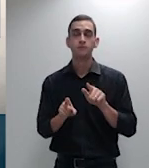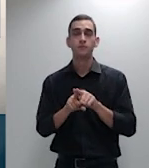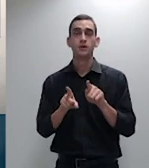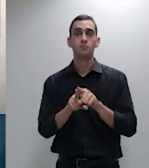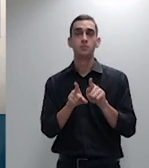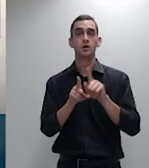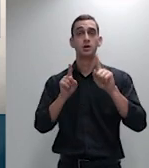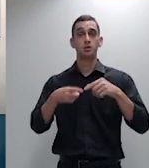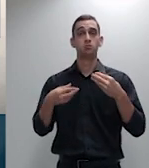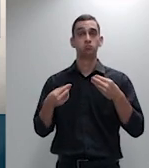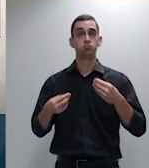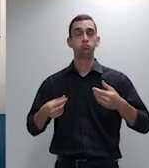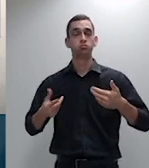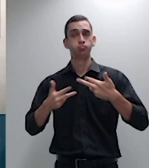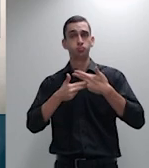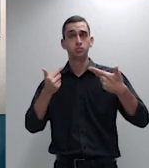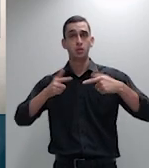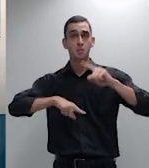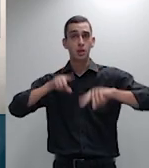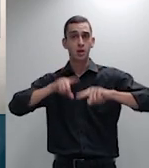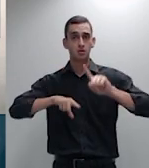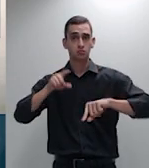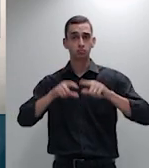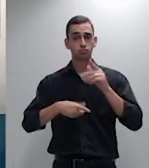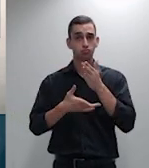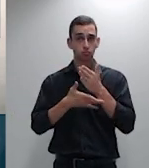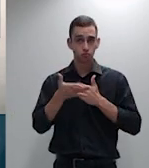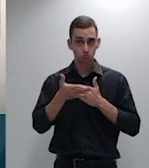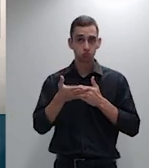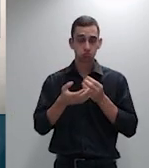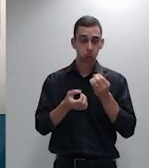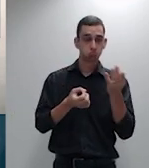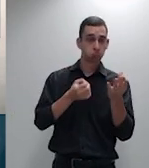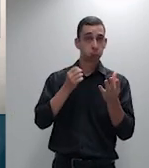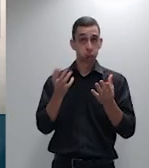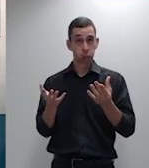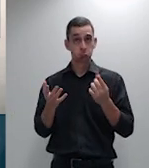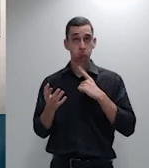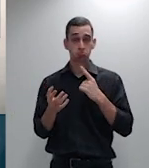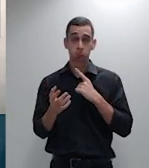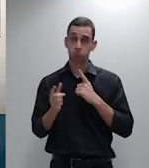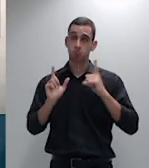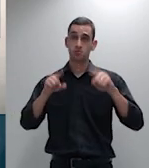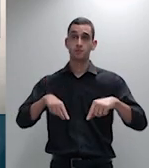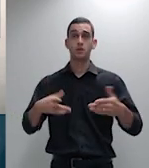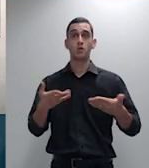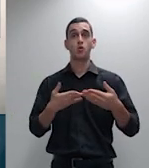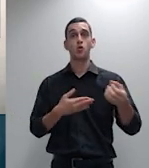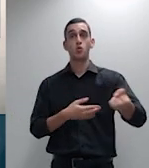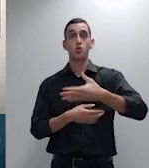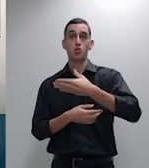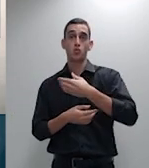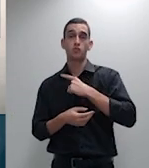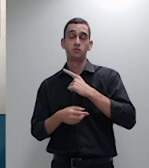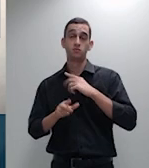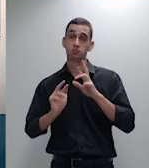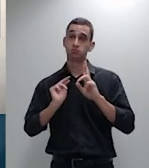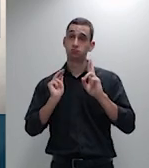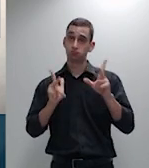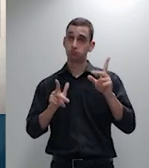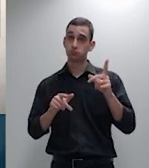temos aí essa nova situação nova situação ao abrigo da demanda judicial folhas